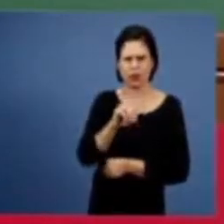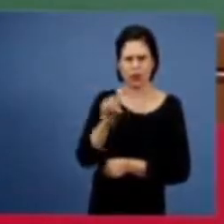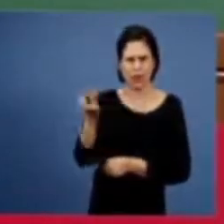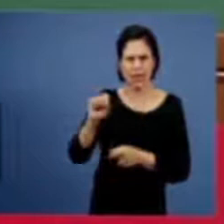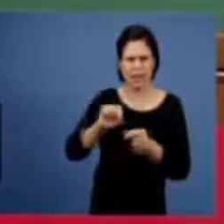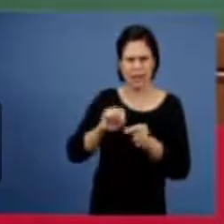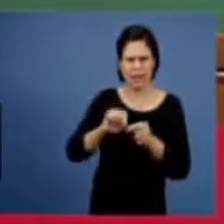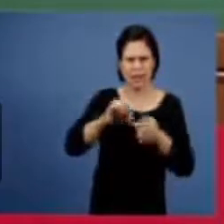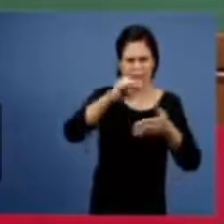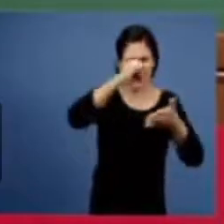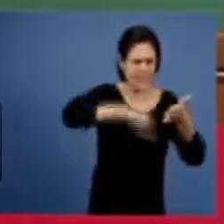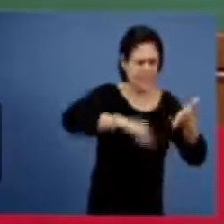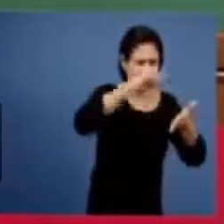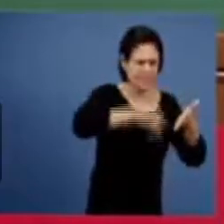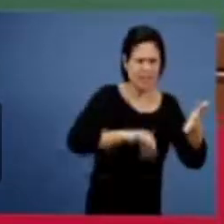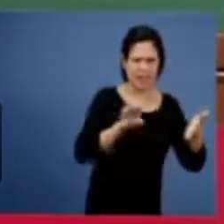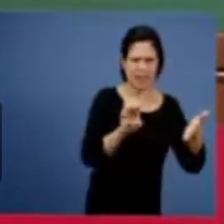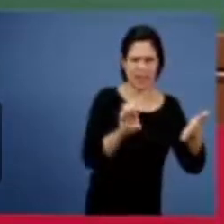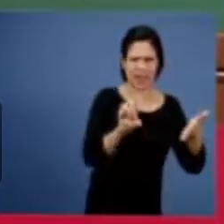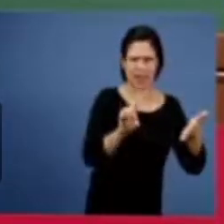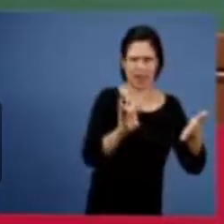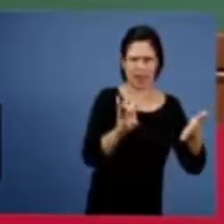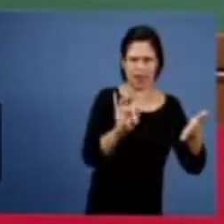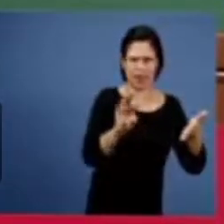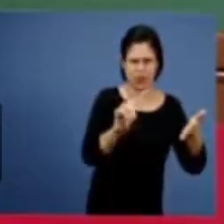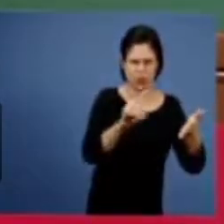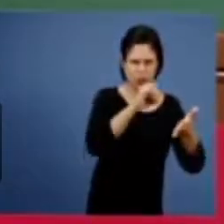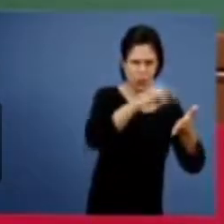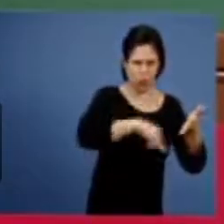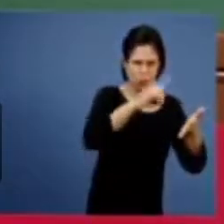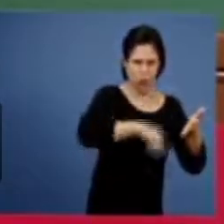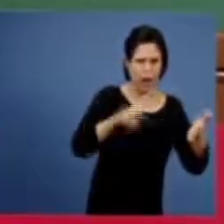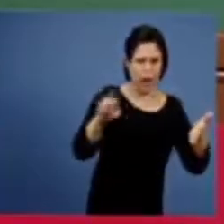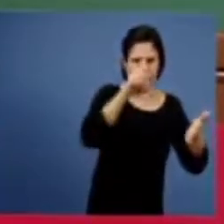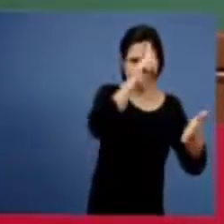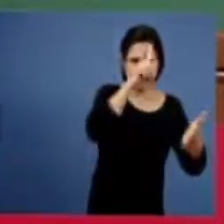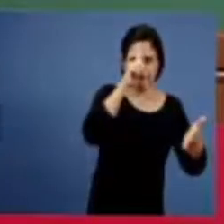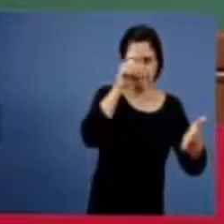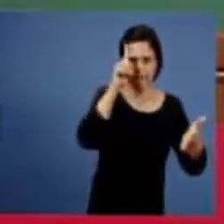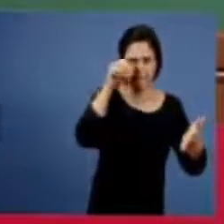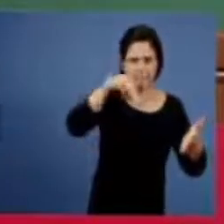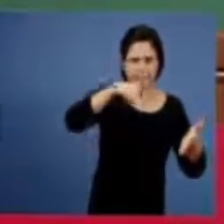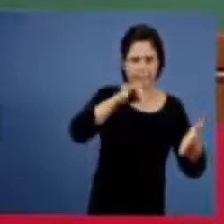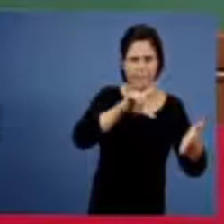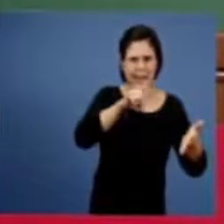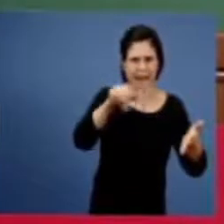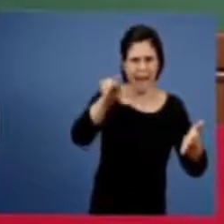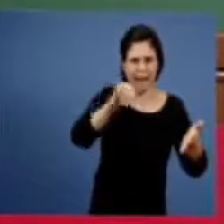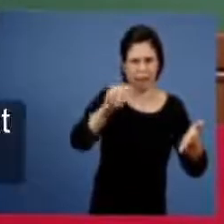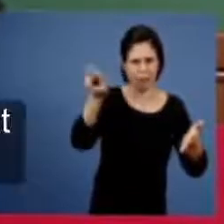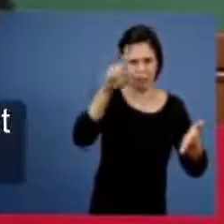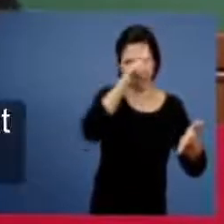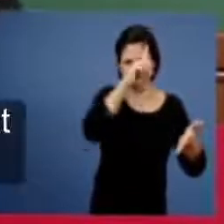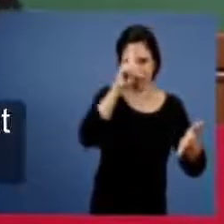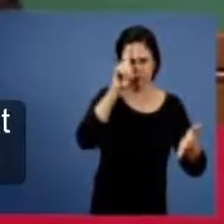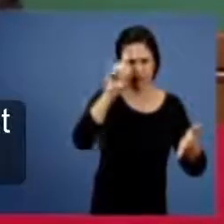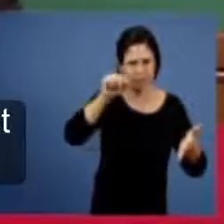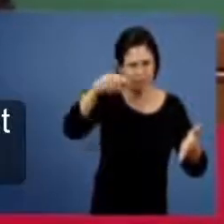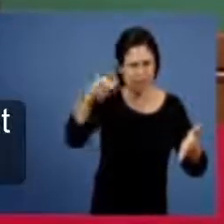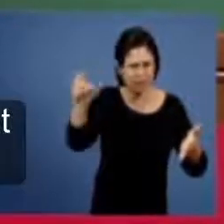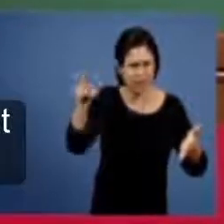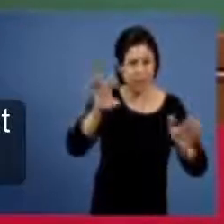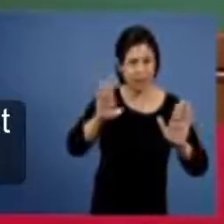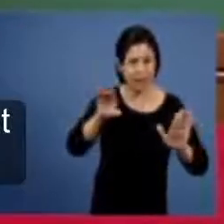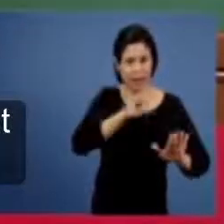cristãos não iam ser mais mortos demorou a chegar em muitas regiões e os representantes do Império Romano continuaram